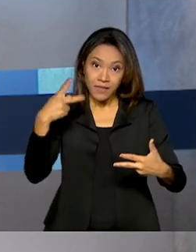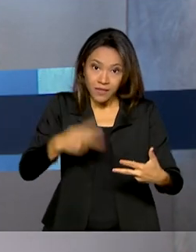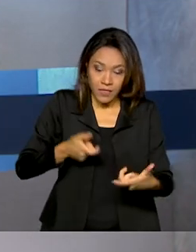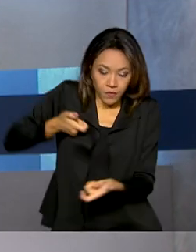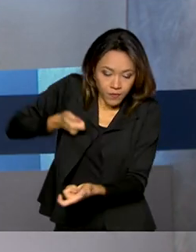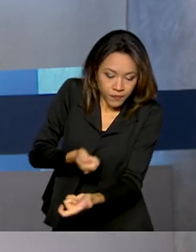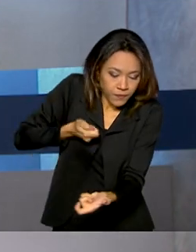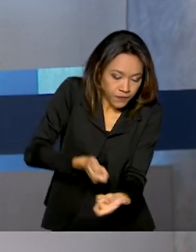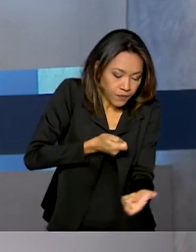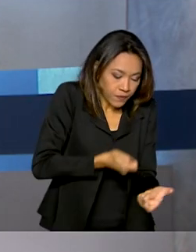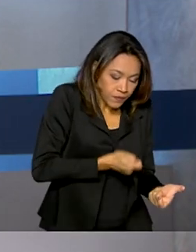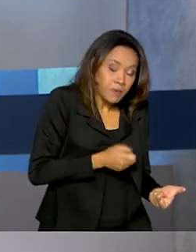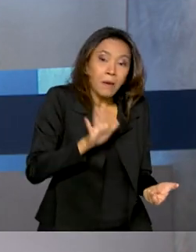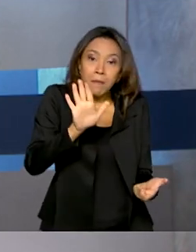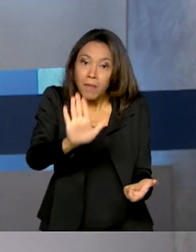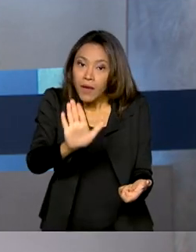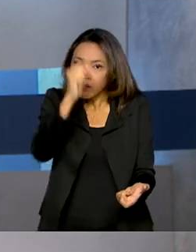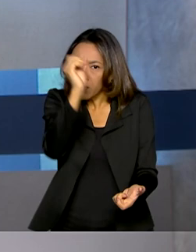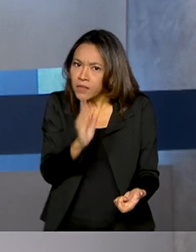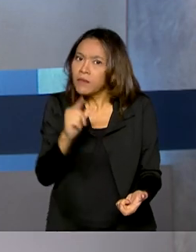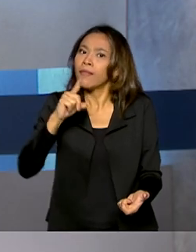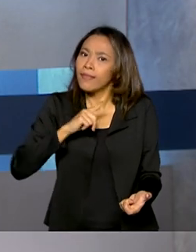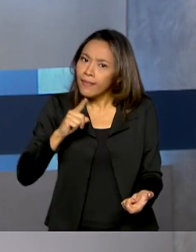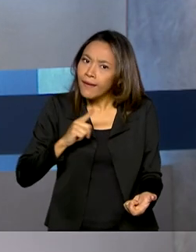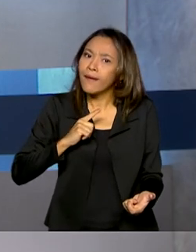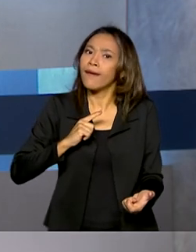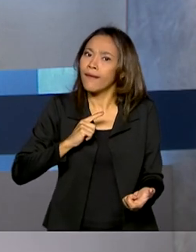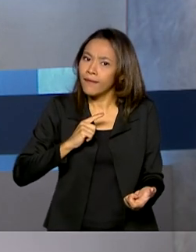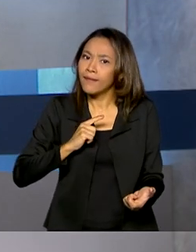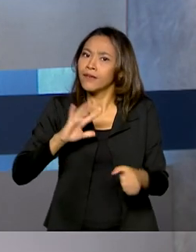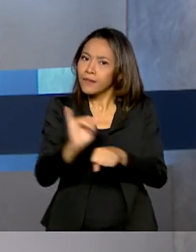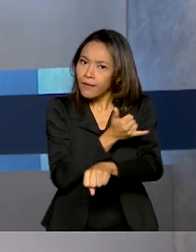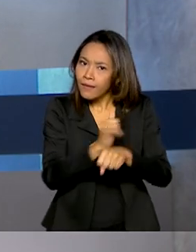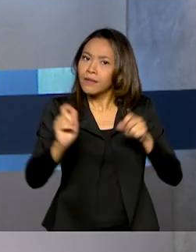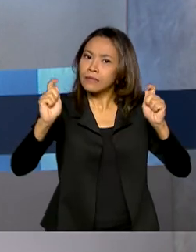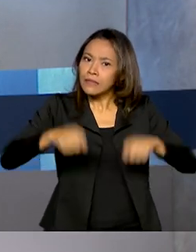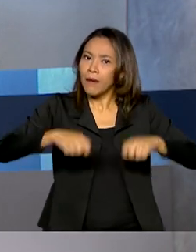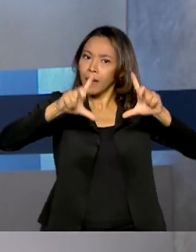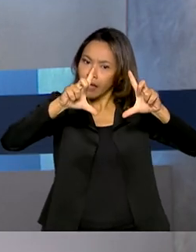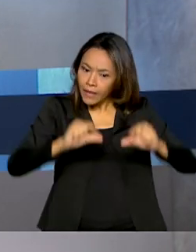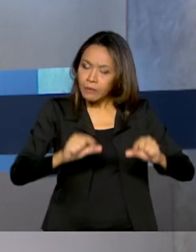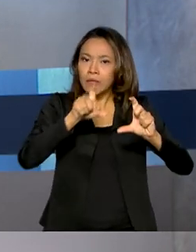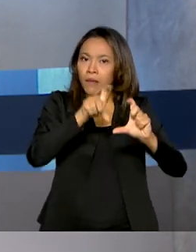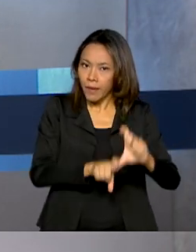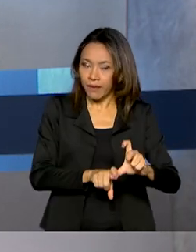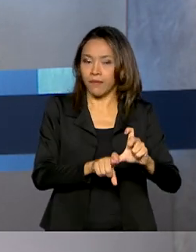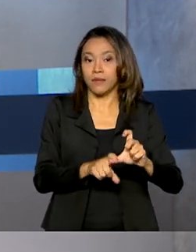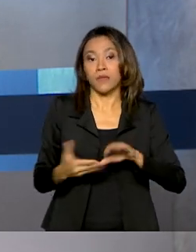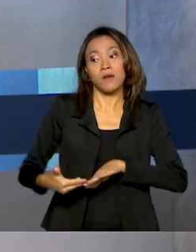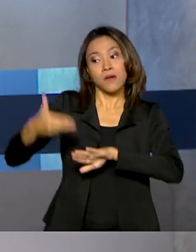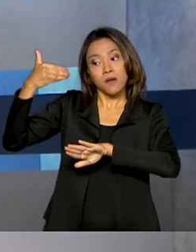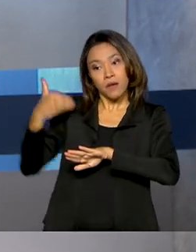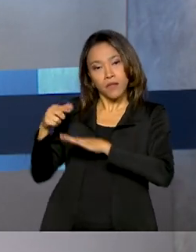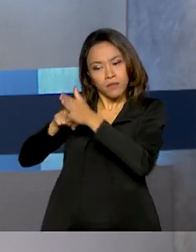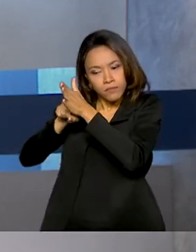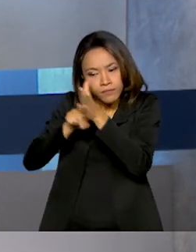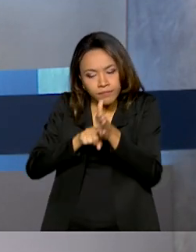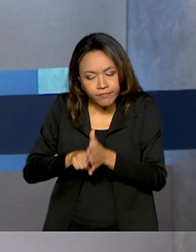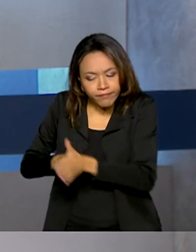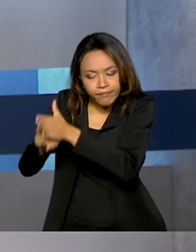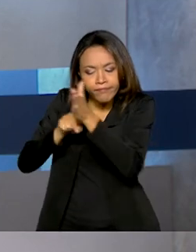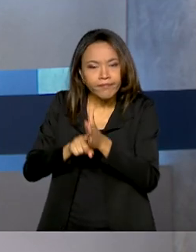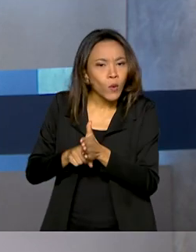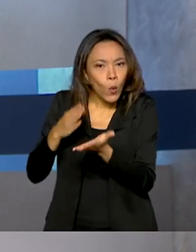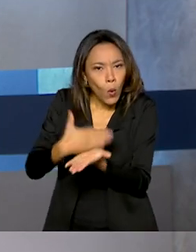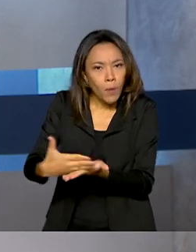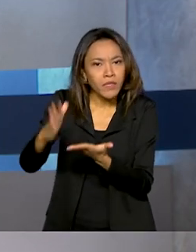mas o país tem recursos que podem reduzir essa dependência. Um levantamento começa a ser feito pelo governo para